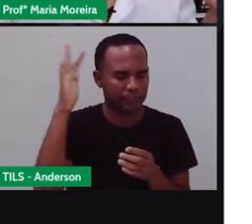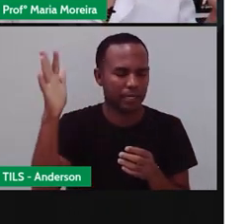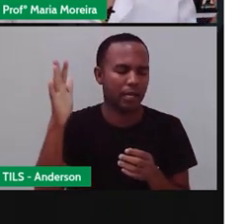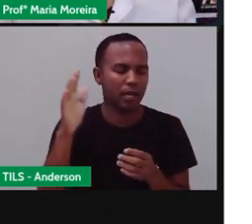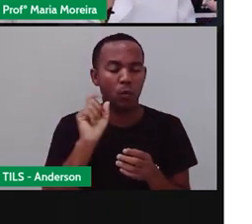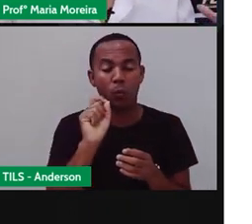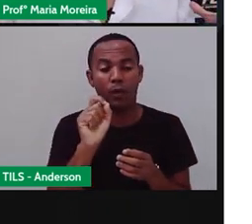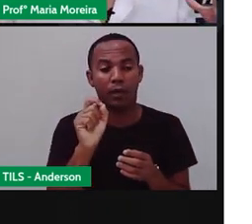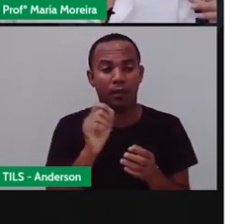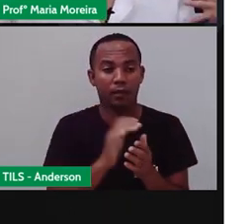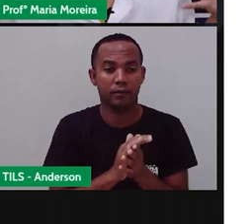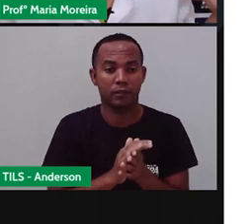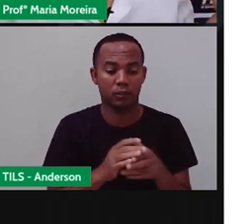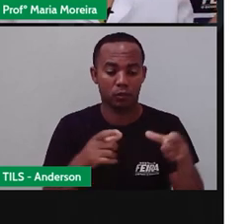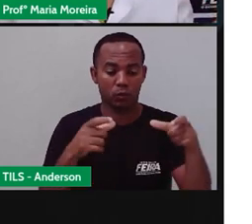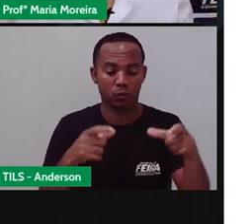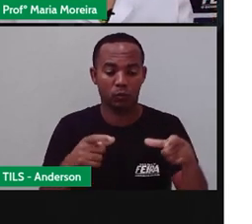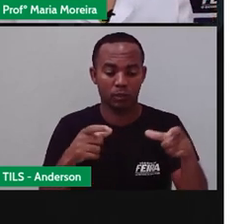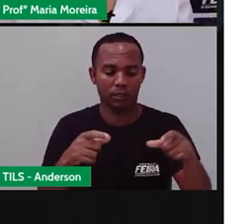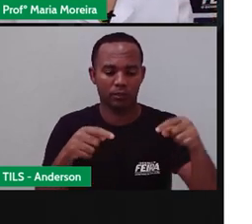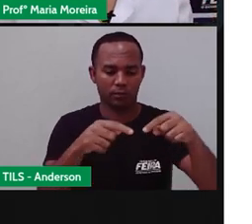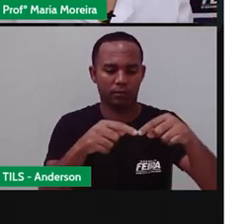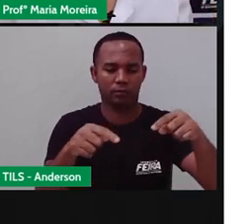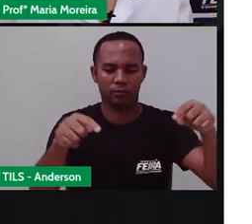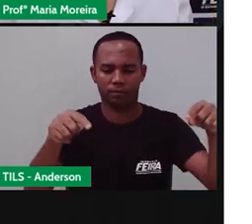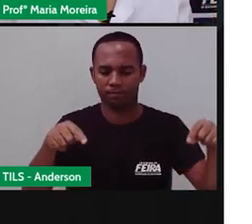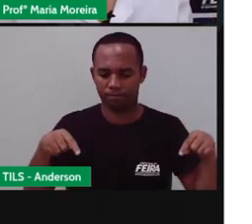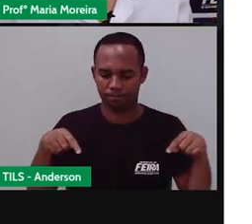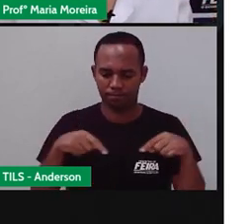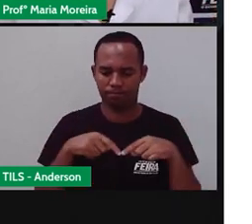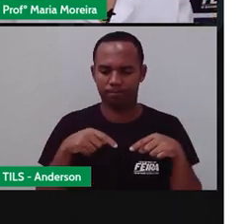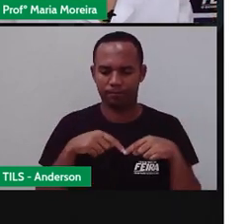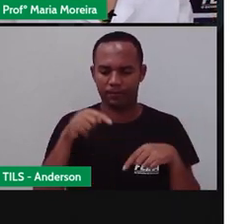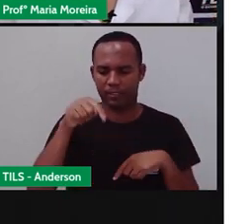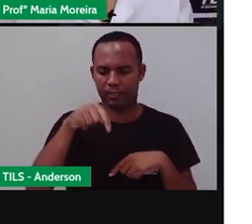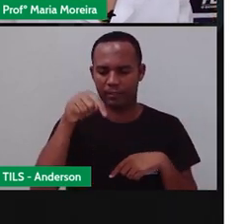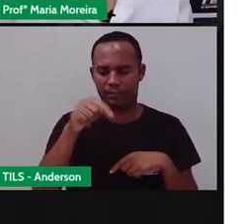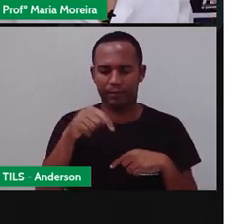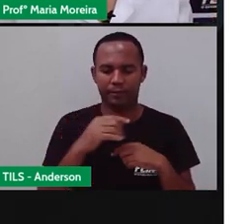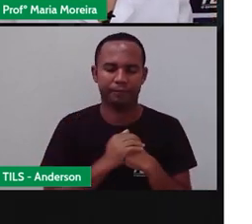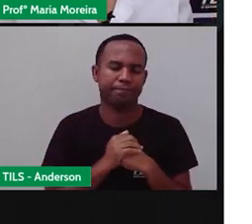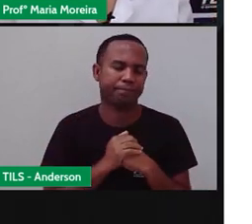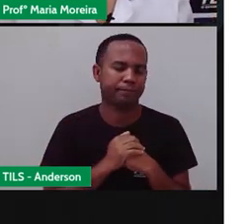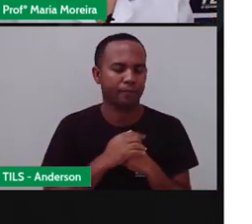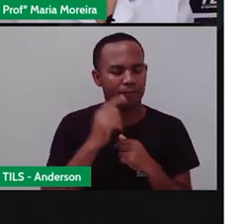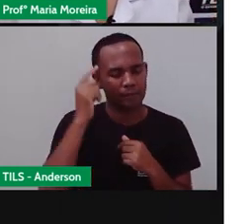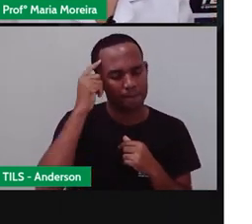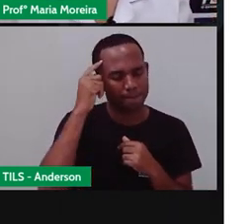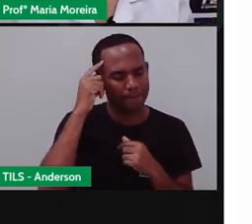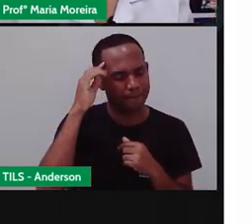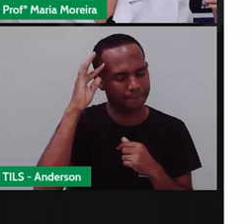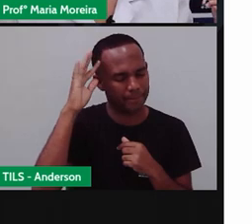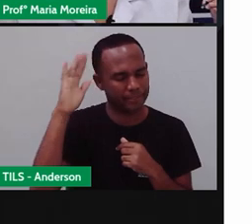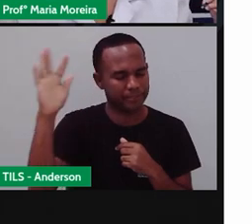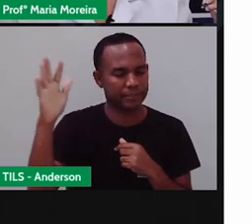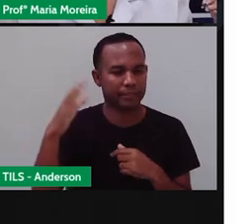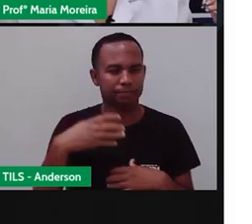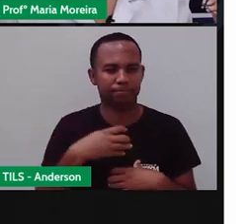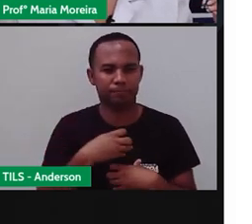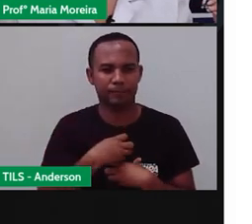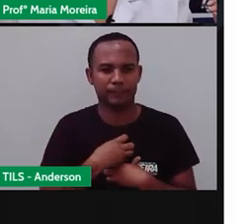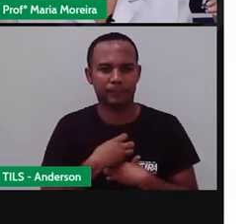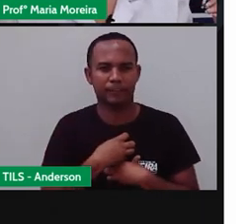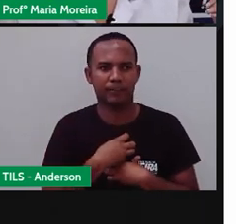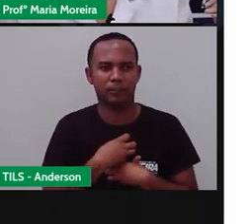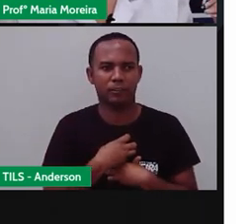A nossa sala, que é agora, o nosso estúdio, certo? Então, se a gente fosse só sentir, a gente iria sentir o quê? A